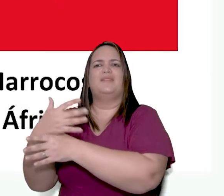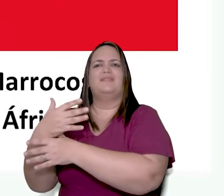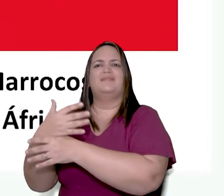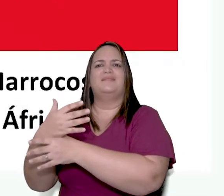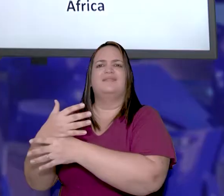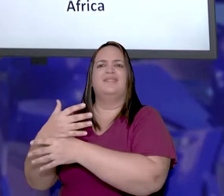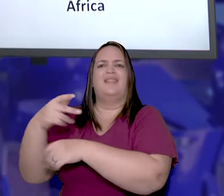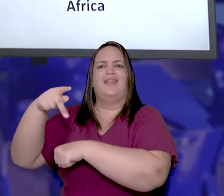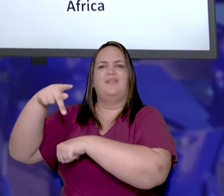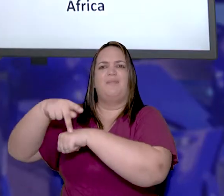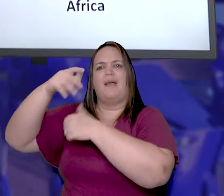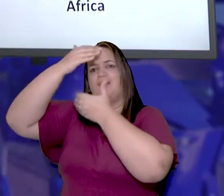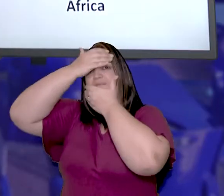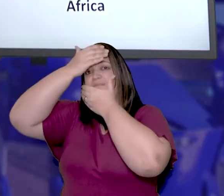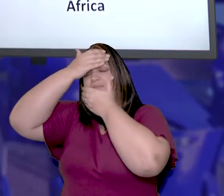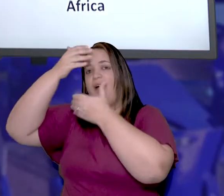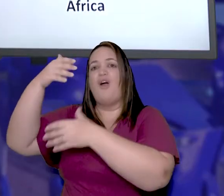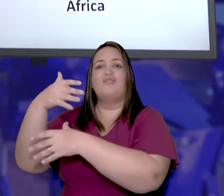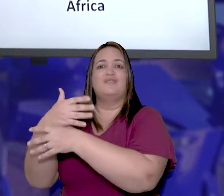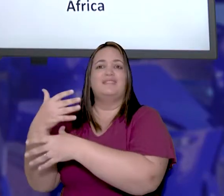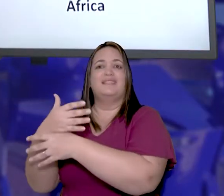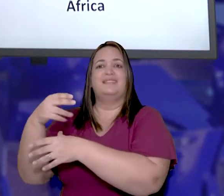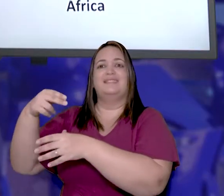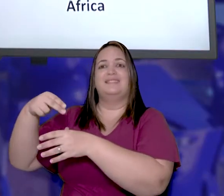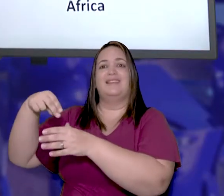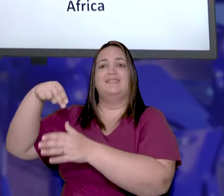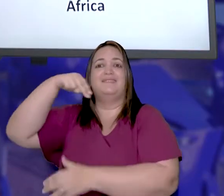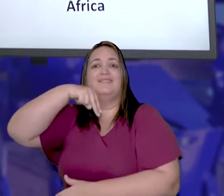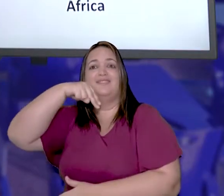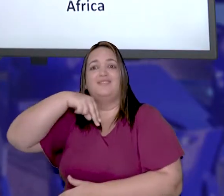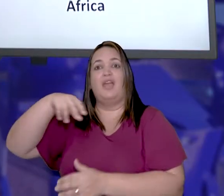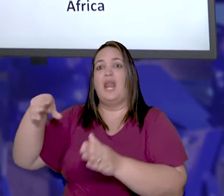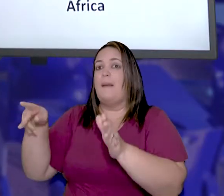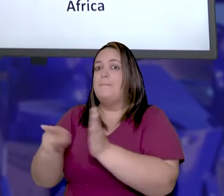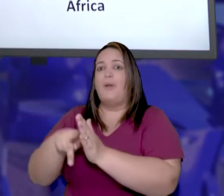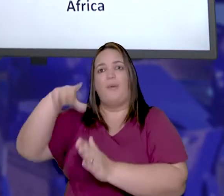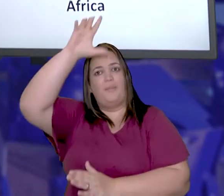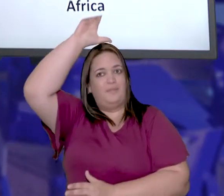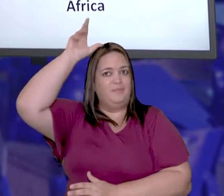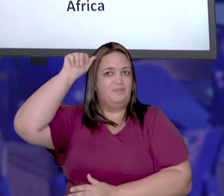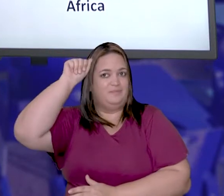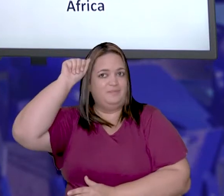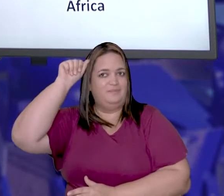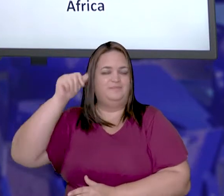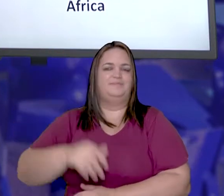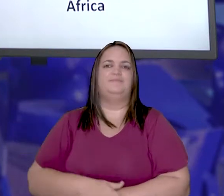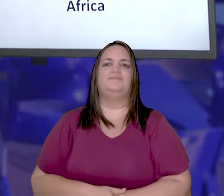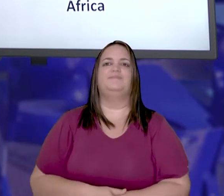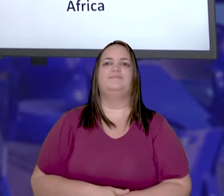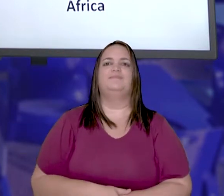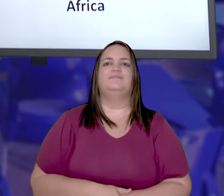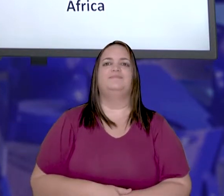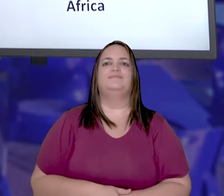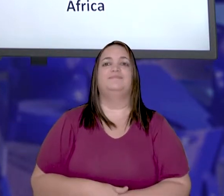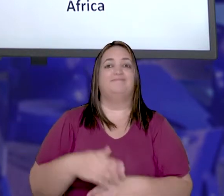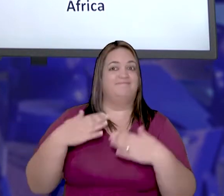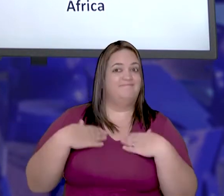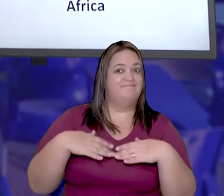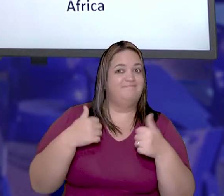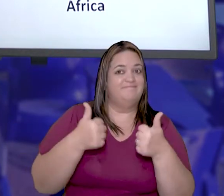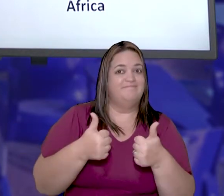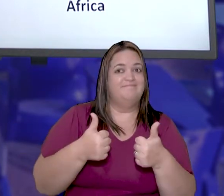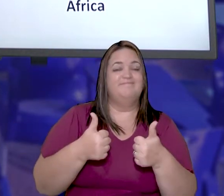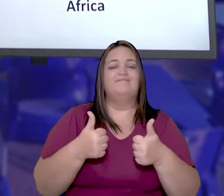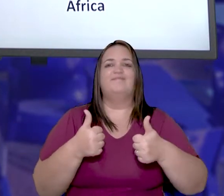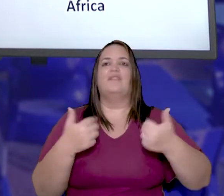Marrocos, pertencente ao continente africano. Tranquilo? Mas ainda temos outro